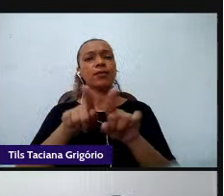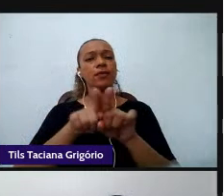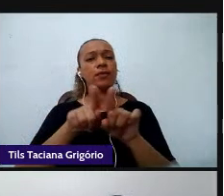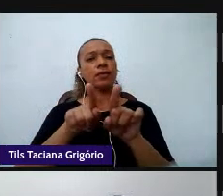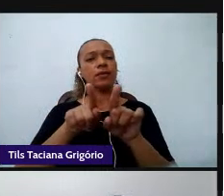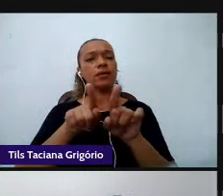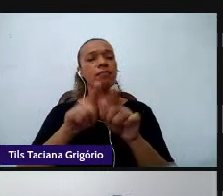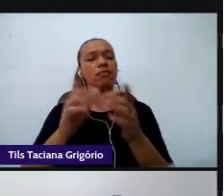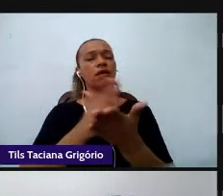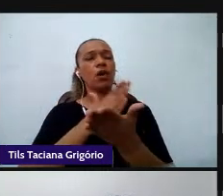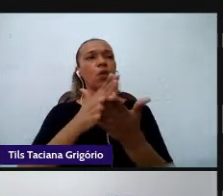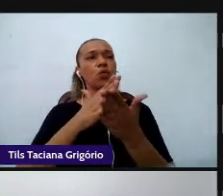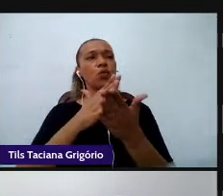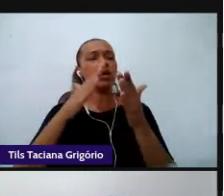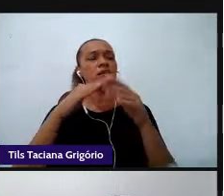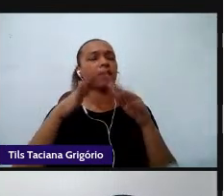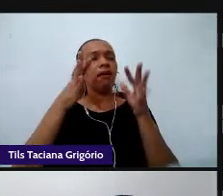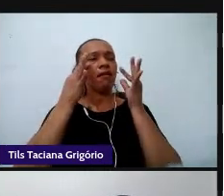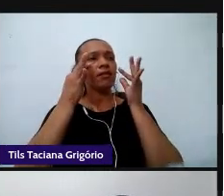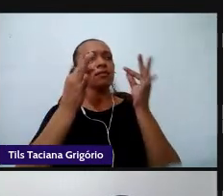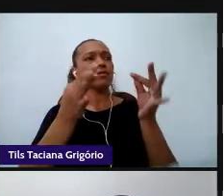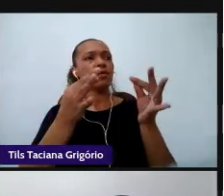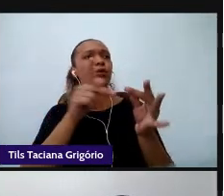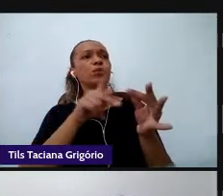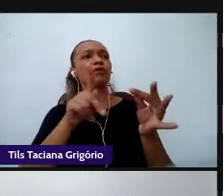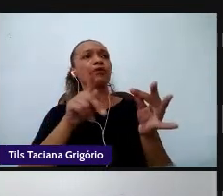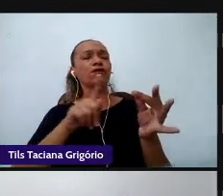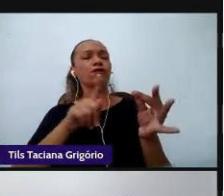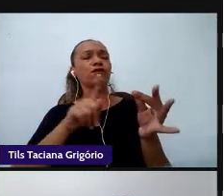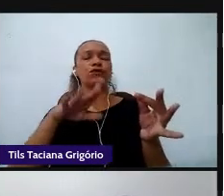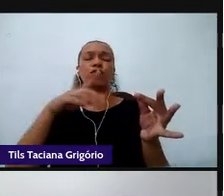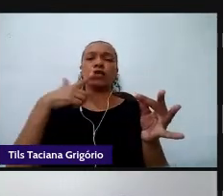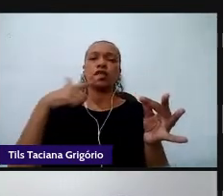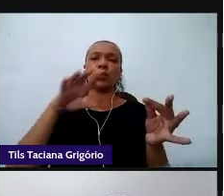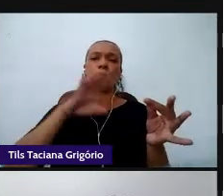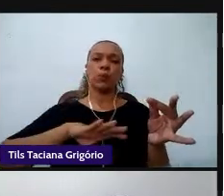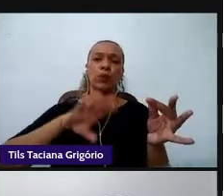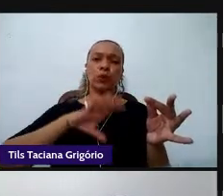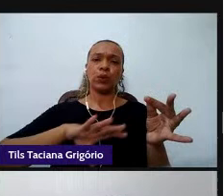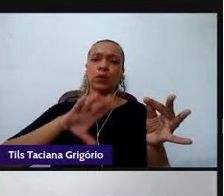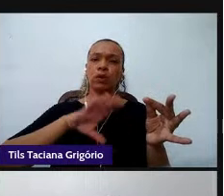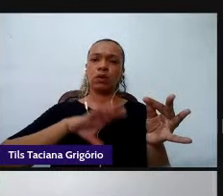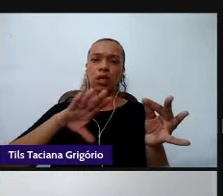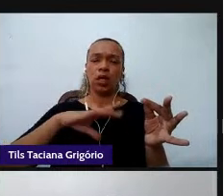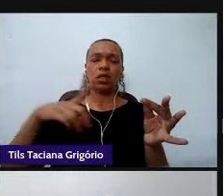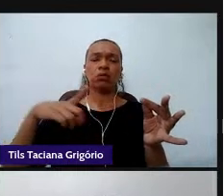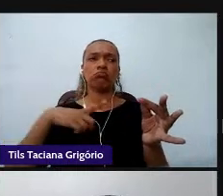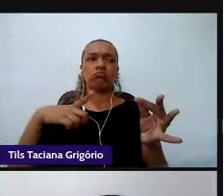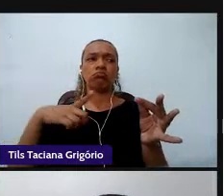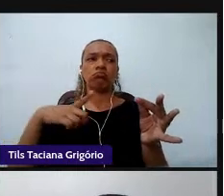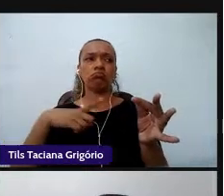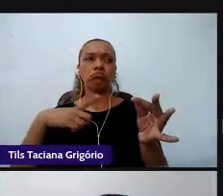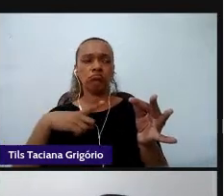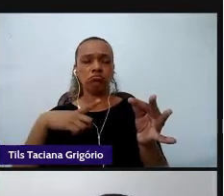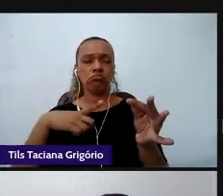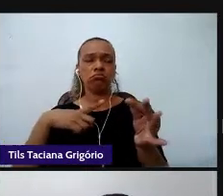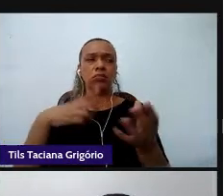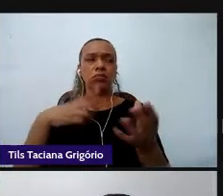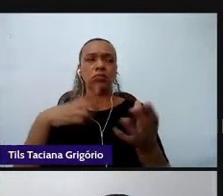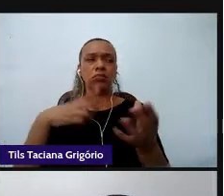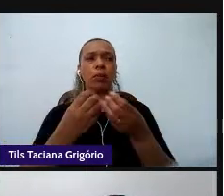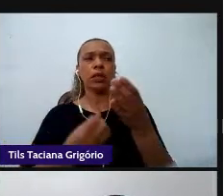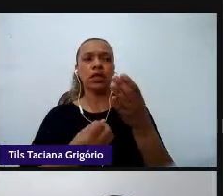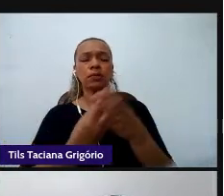professores de língua portuguesa, em especial, as redes, as universidades, vão ponderando acerca da implementação dessa BNCC.